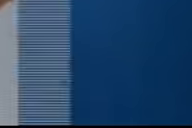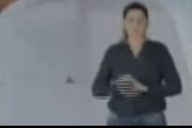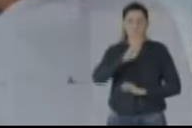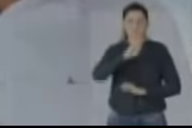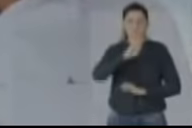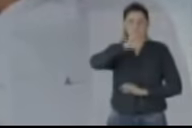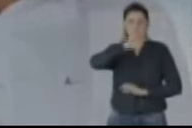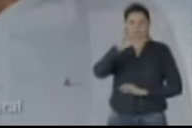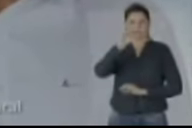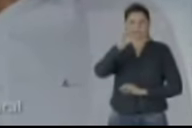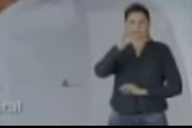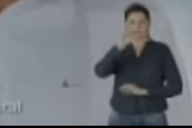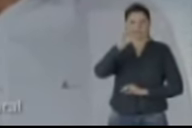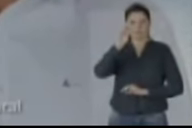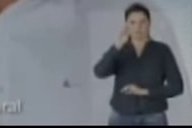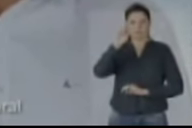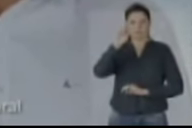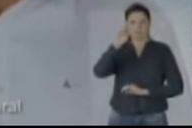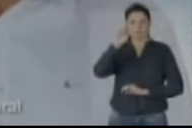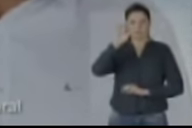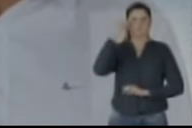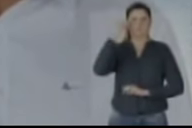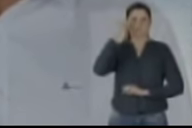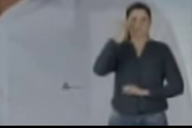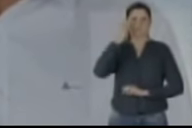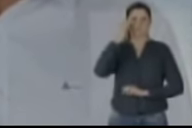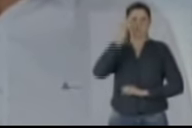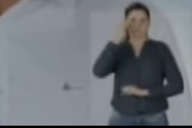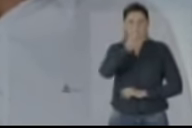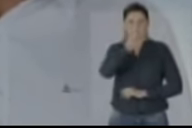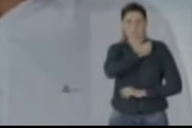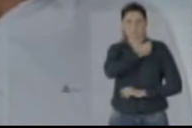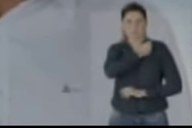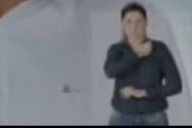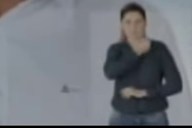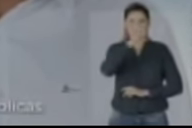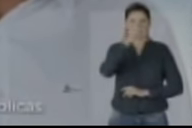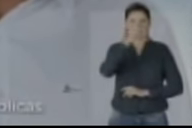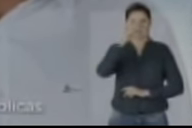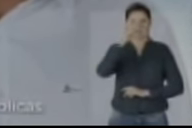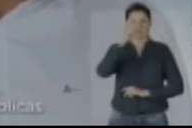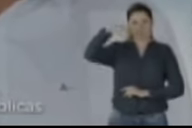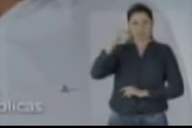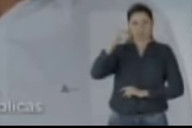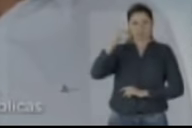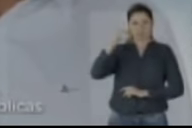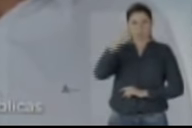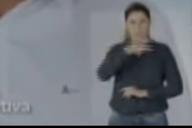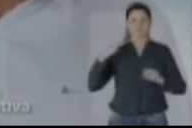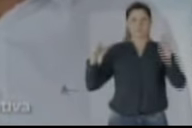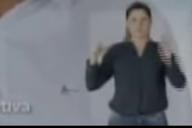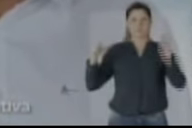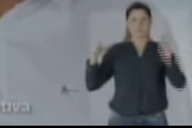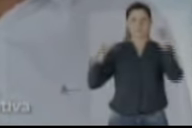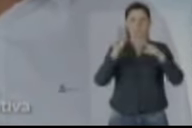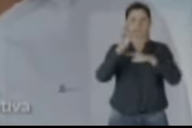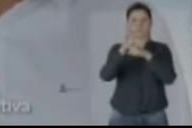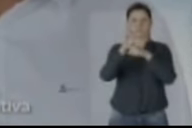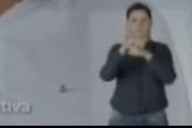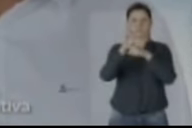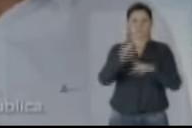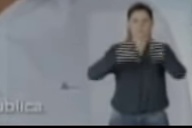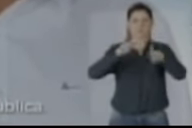Coronel Jorge Luiz, candidato a deputado federal com o número 5590. Defendo a família, políticas públicas voltadas para a saúde